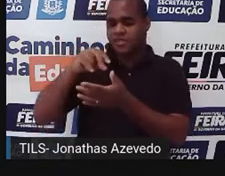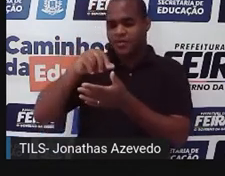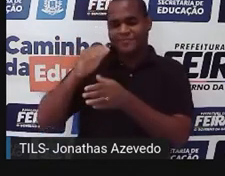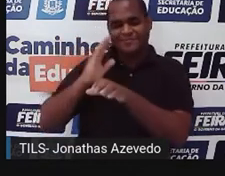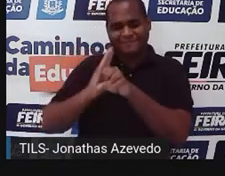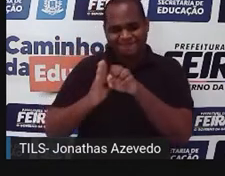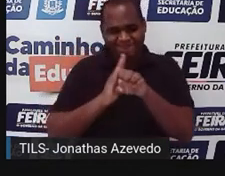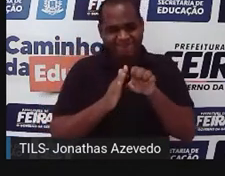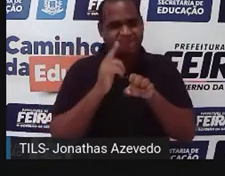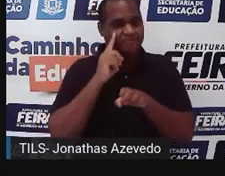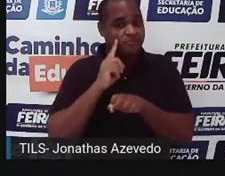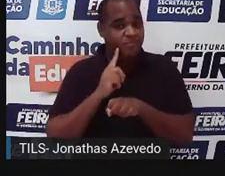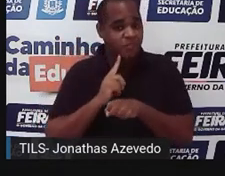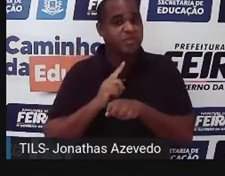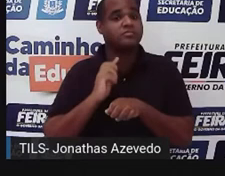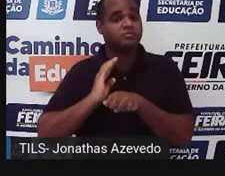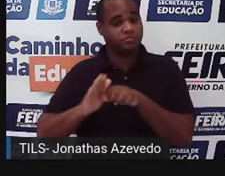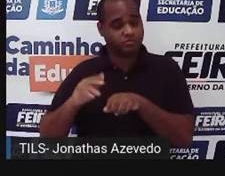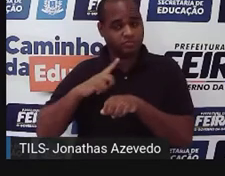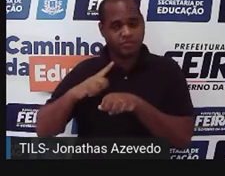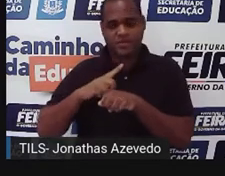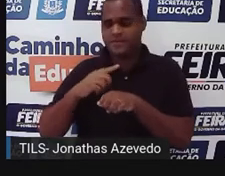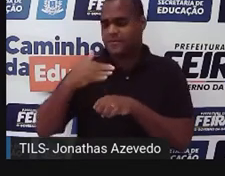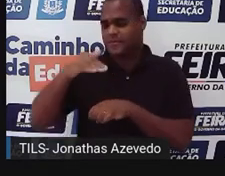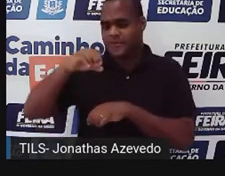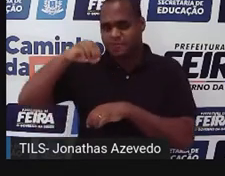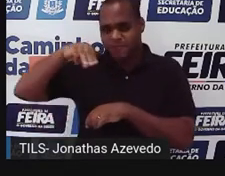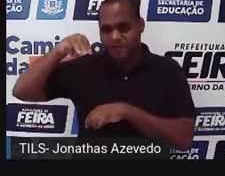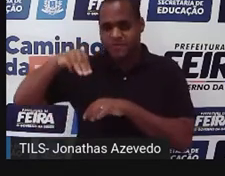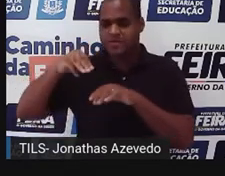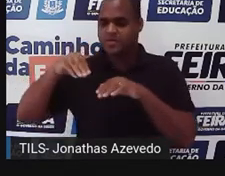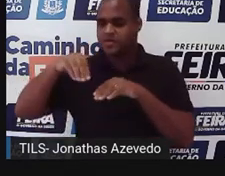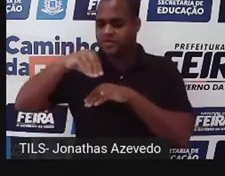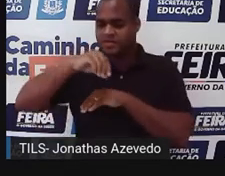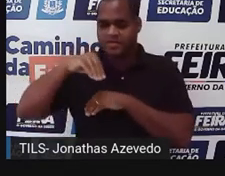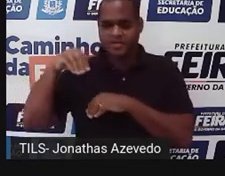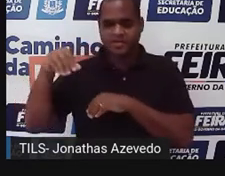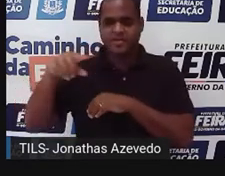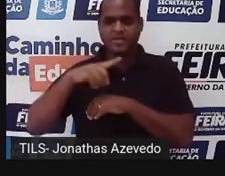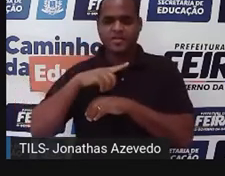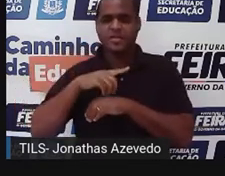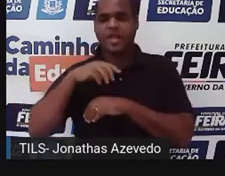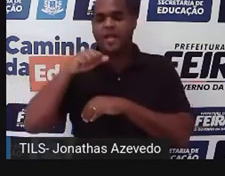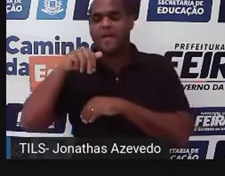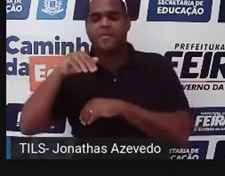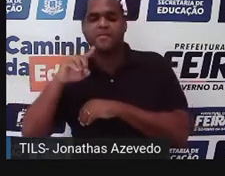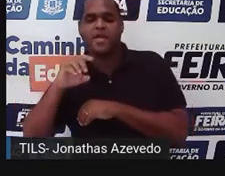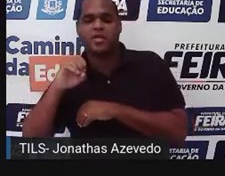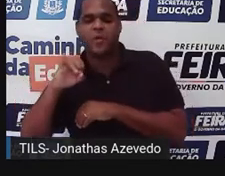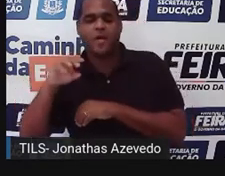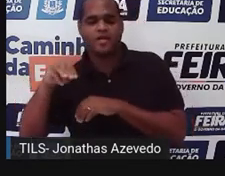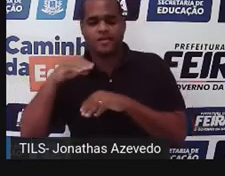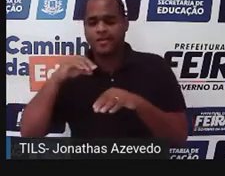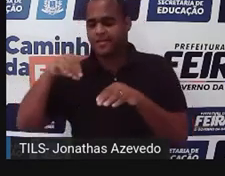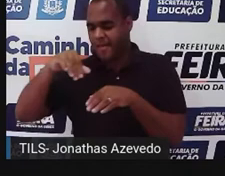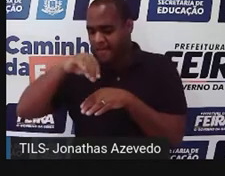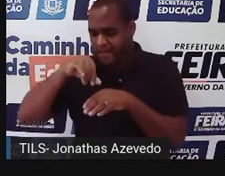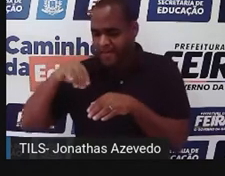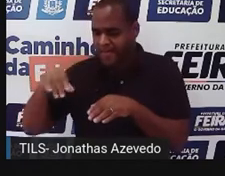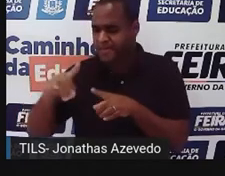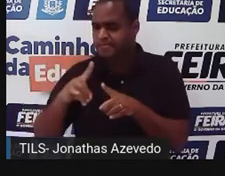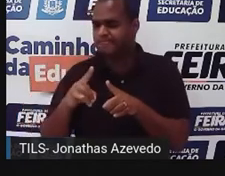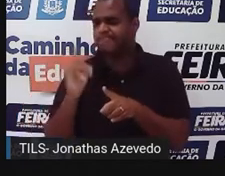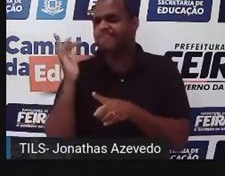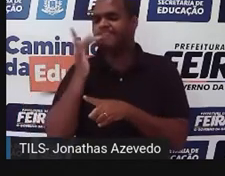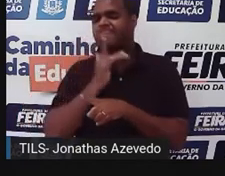Depois que ferver uns dez minutos, acrescente alguns grãos de amendoim e está pronto. É o prato